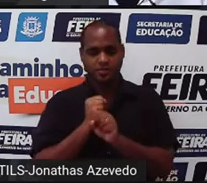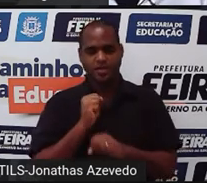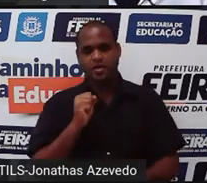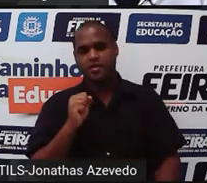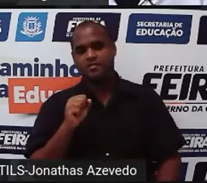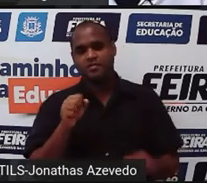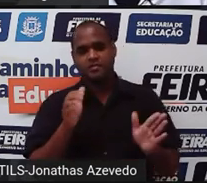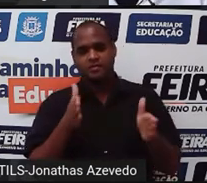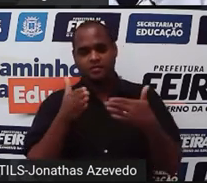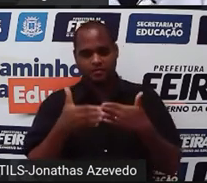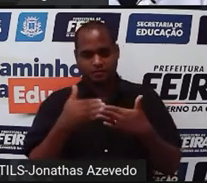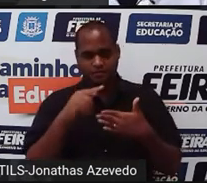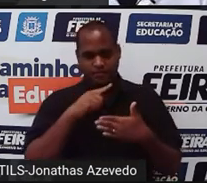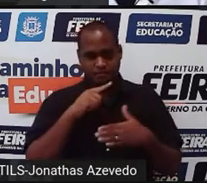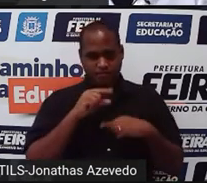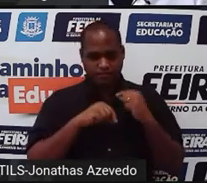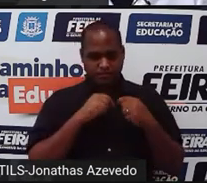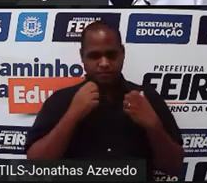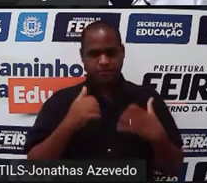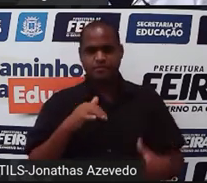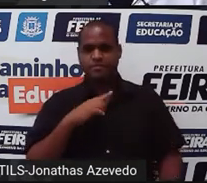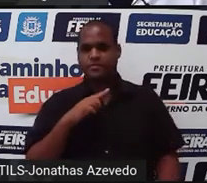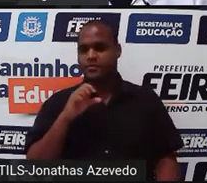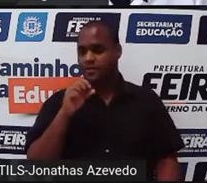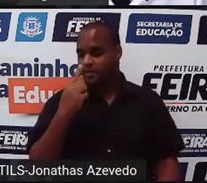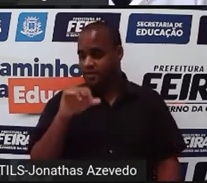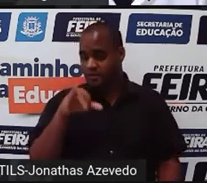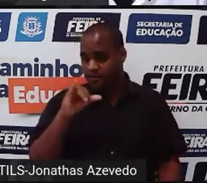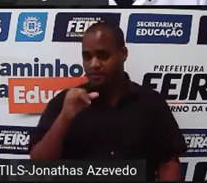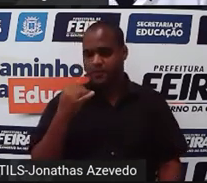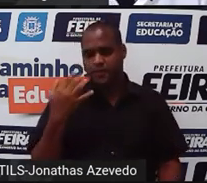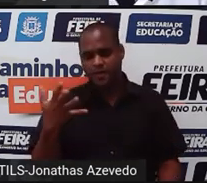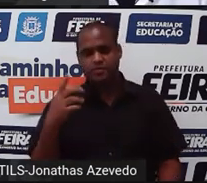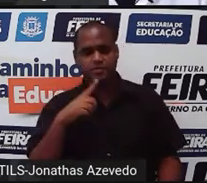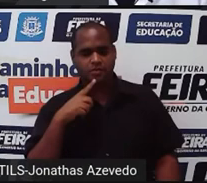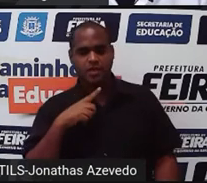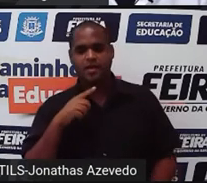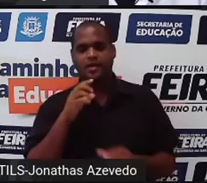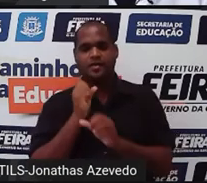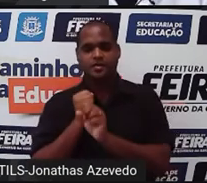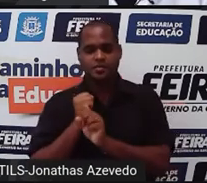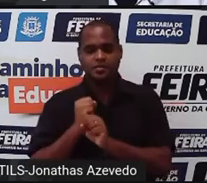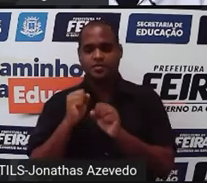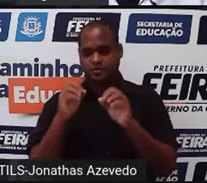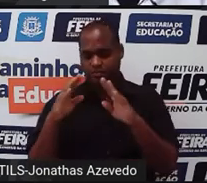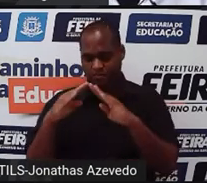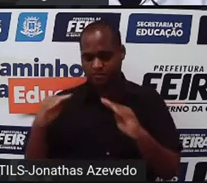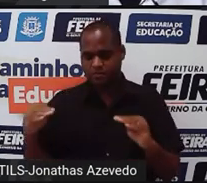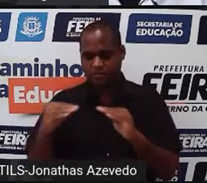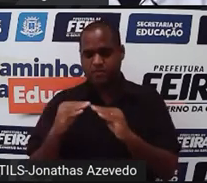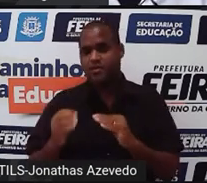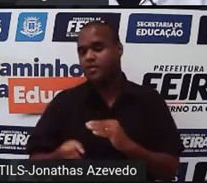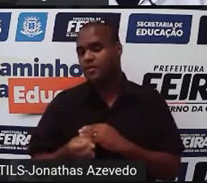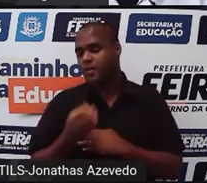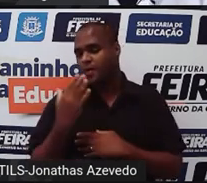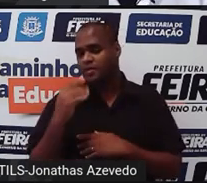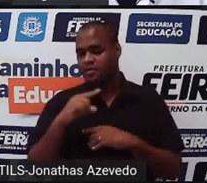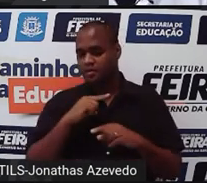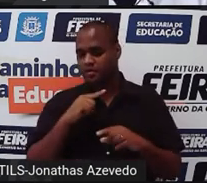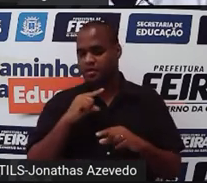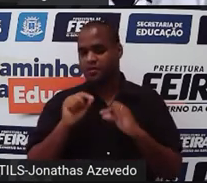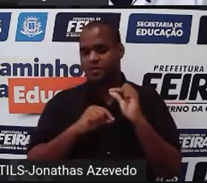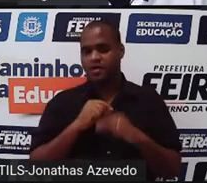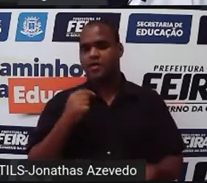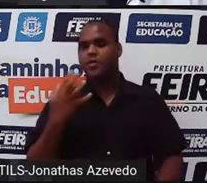cubos y é 4 y é a quantidade de pirâmides então foram feitas 4